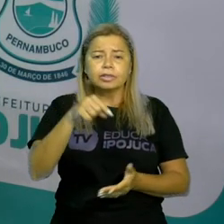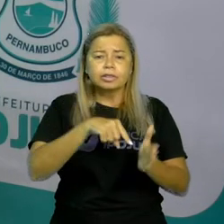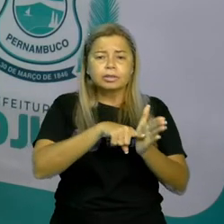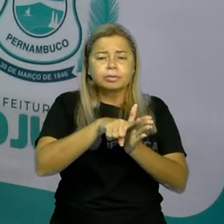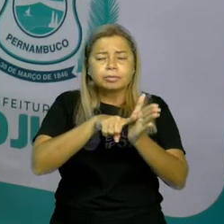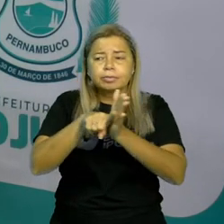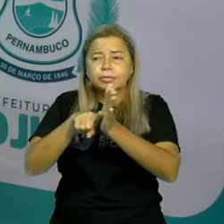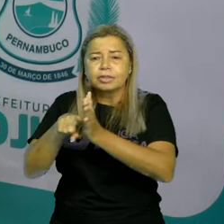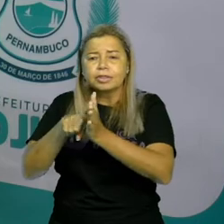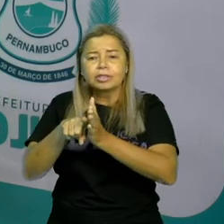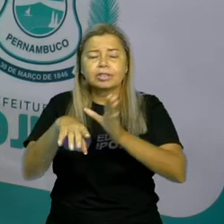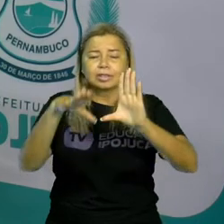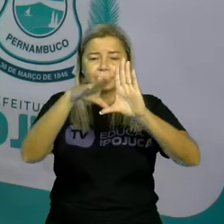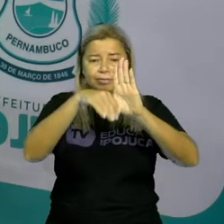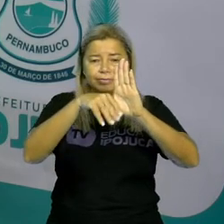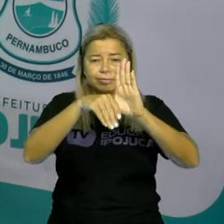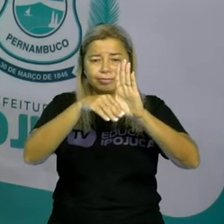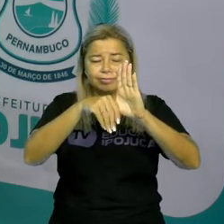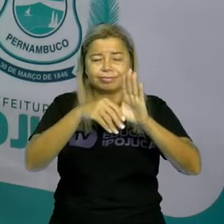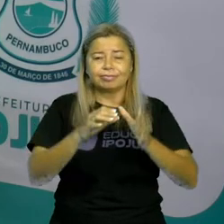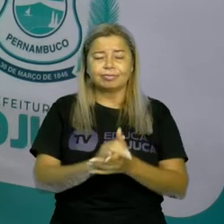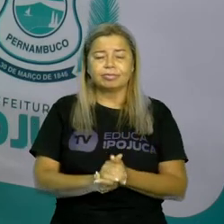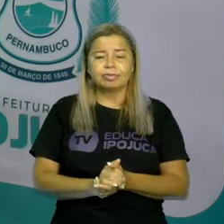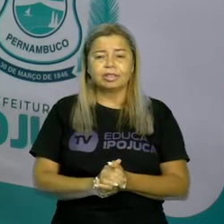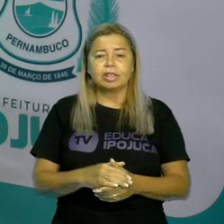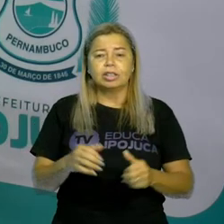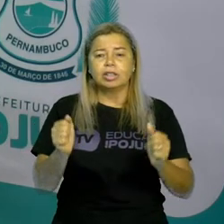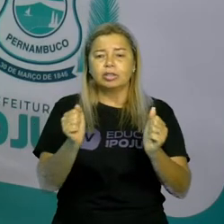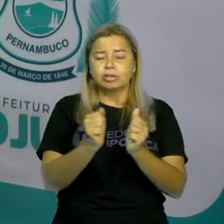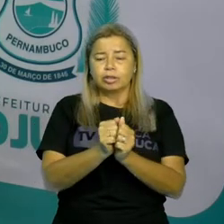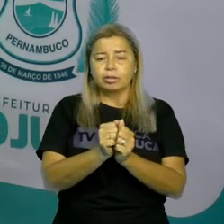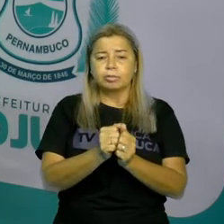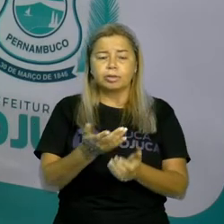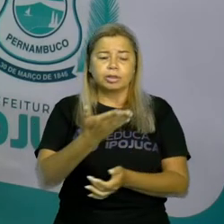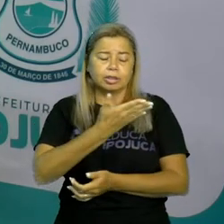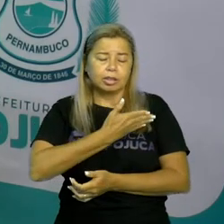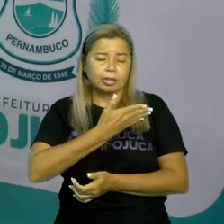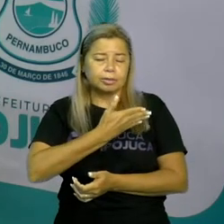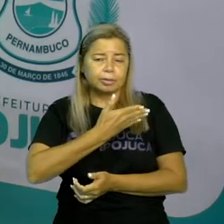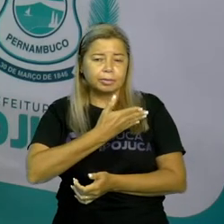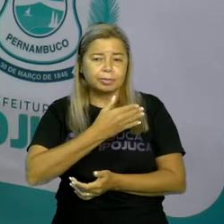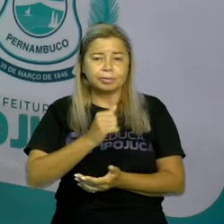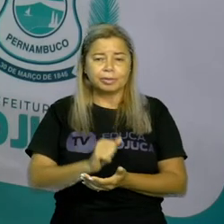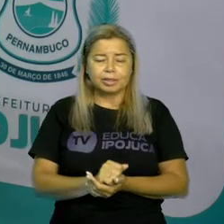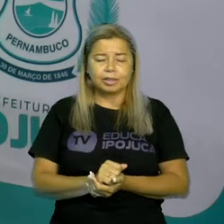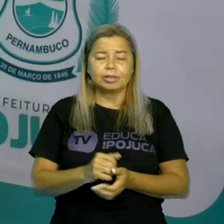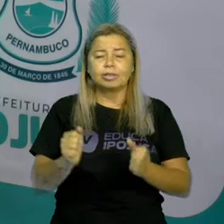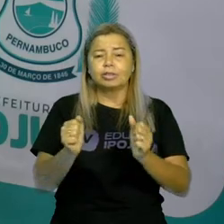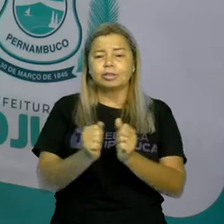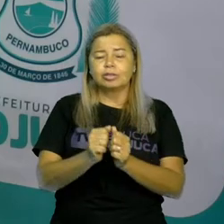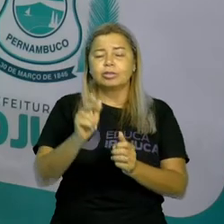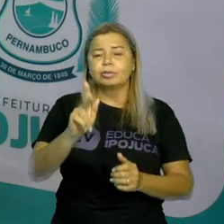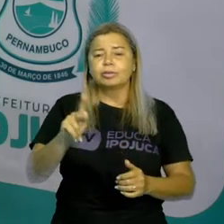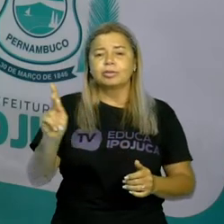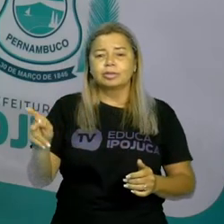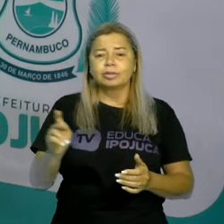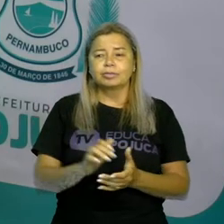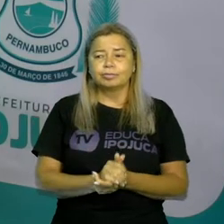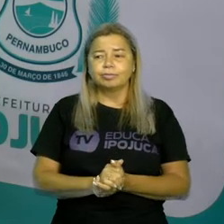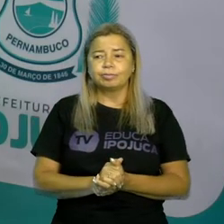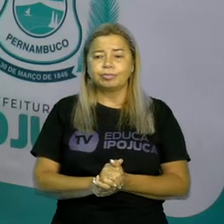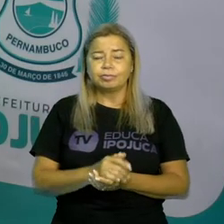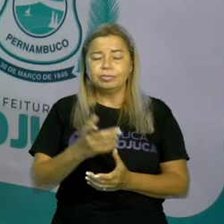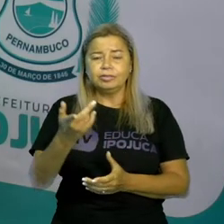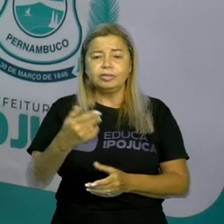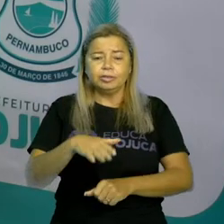trava-línguas juntamente com os seus colegas, juntamente com os seus professores. E aí